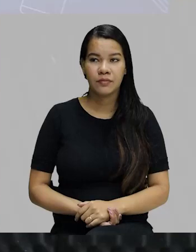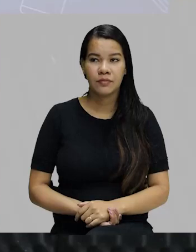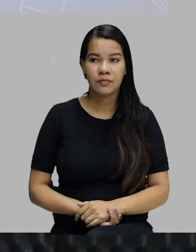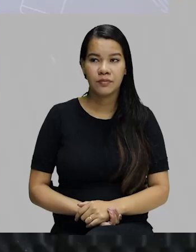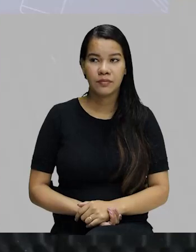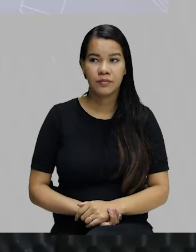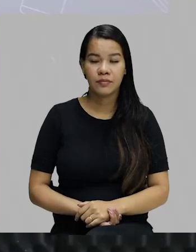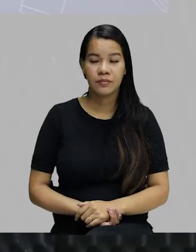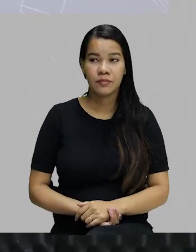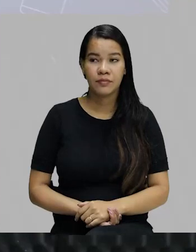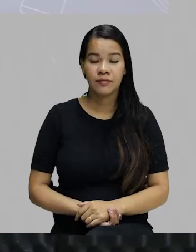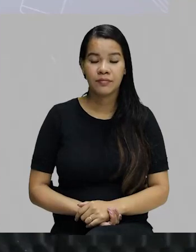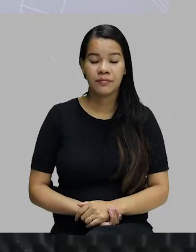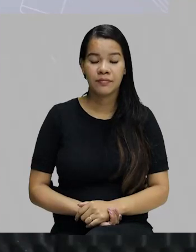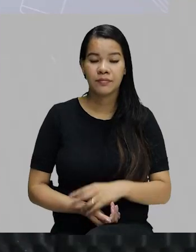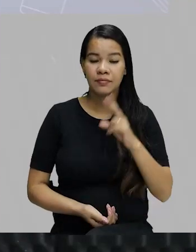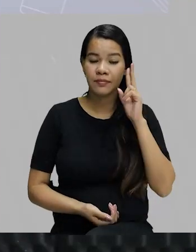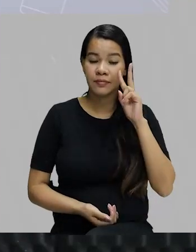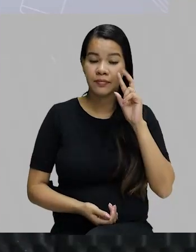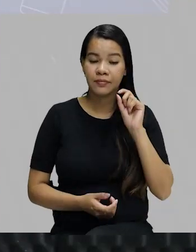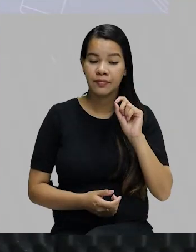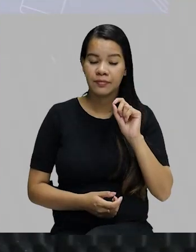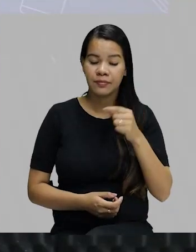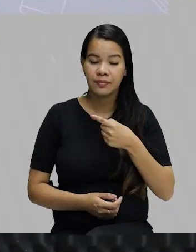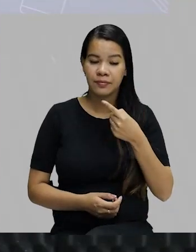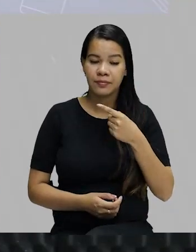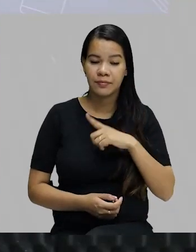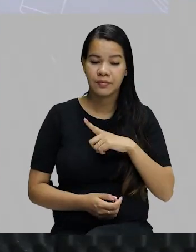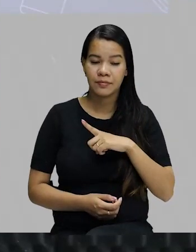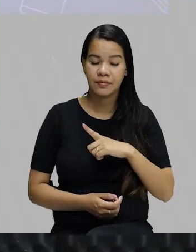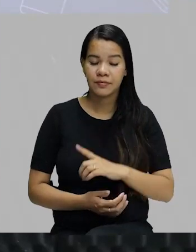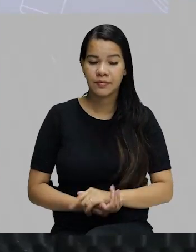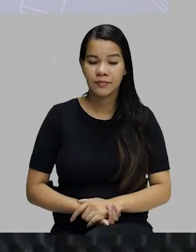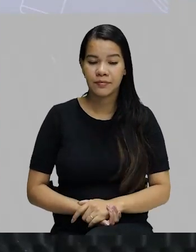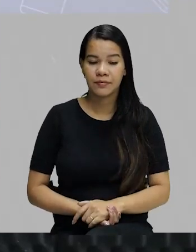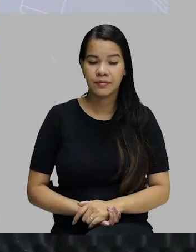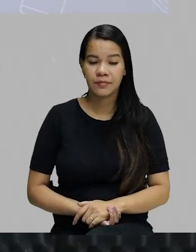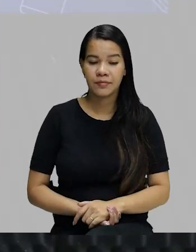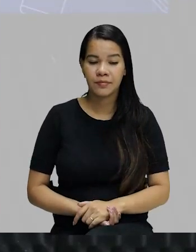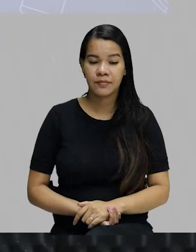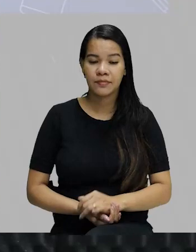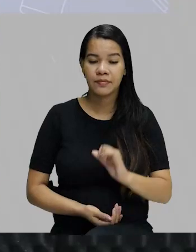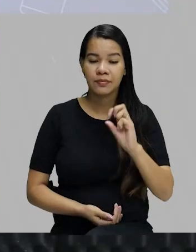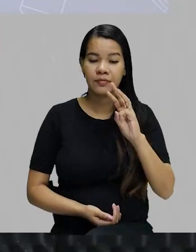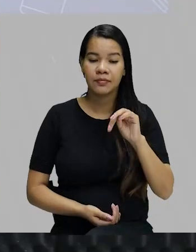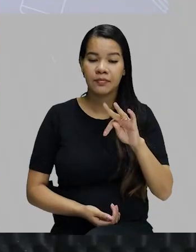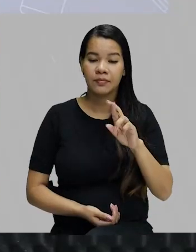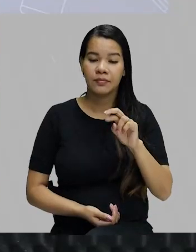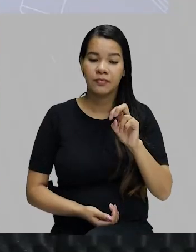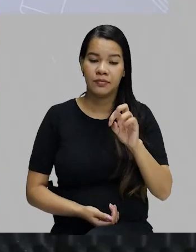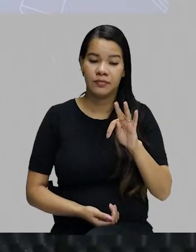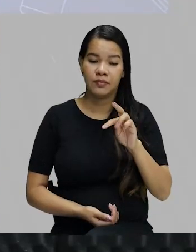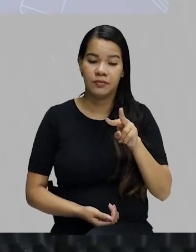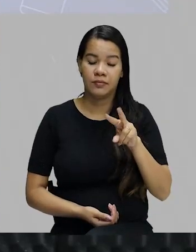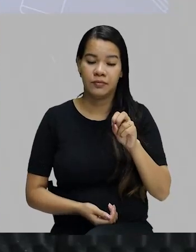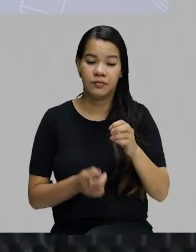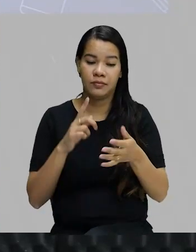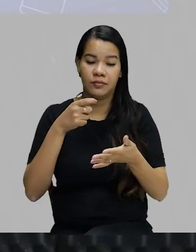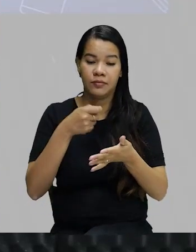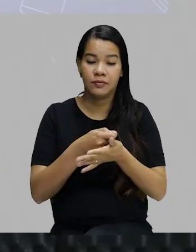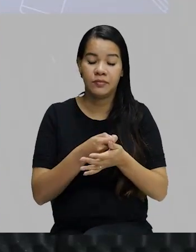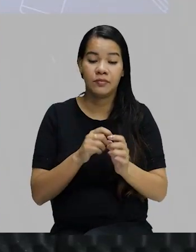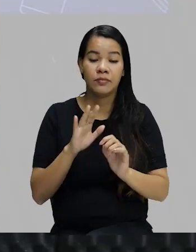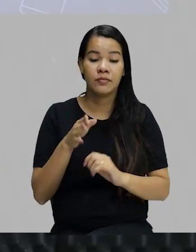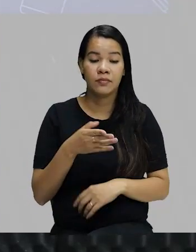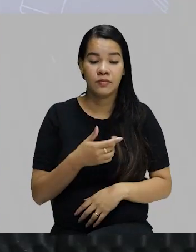Lembrando que aqui no número 1 eu tenho imperativo afirmativo. Na letra 2, no